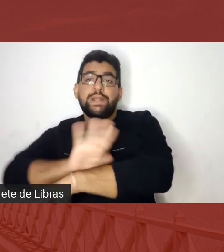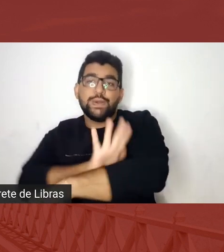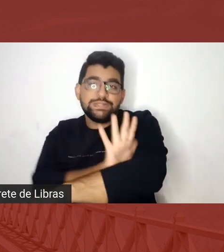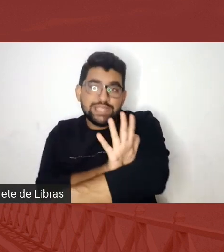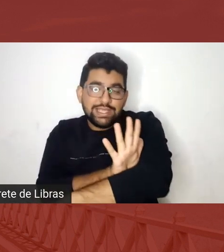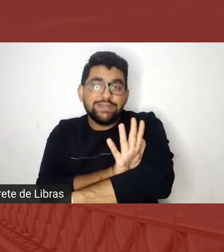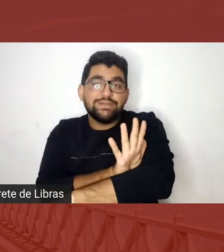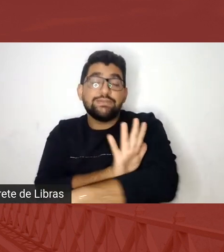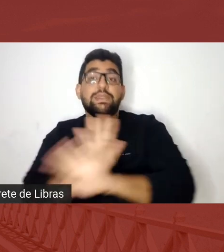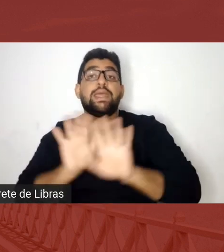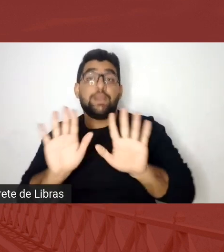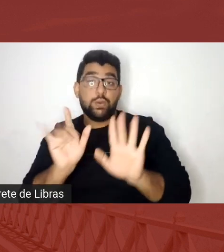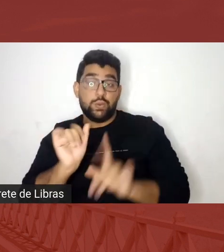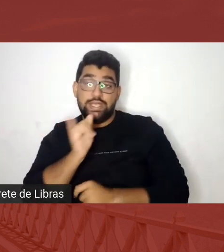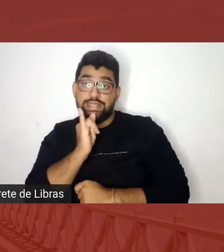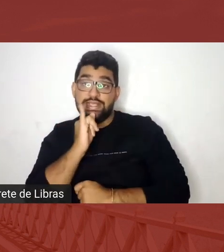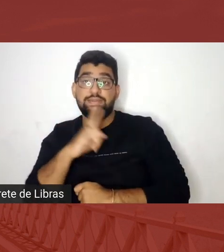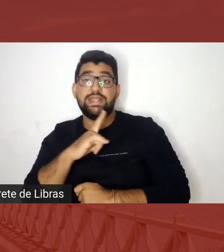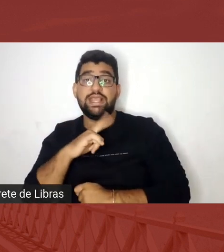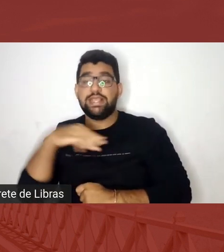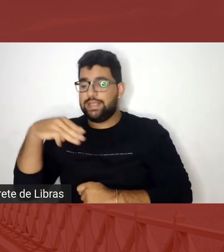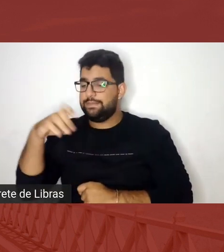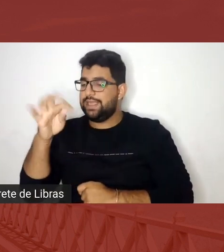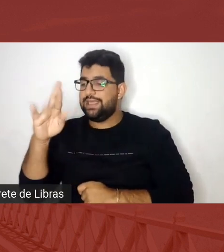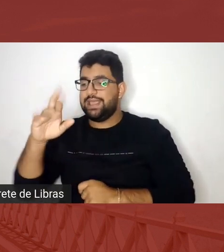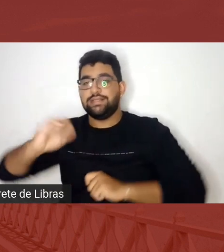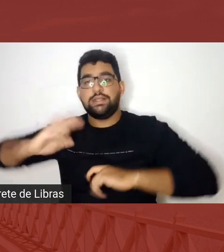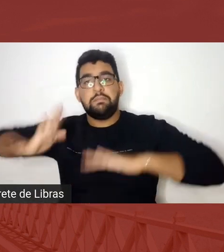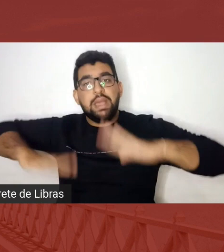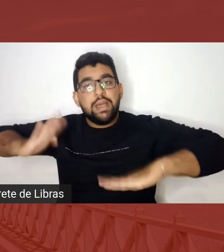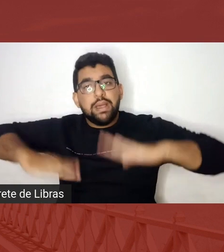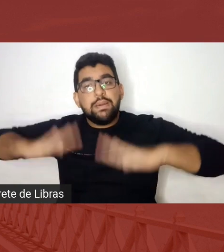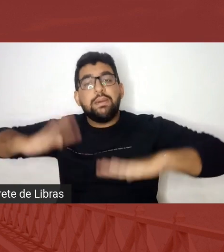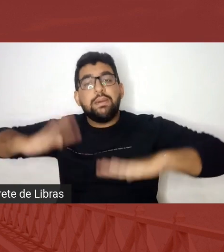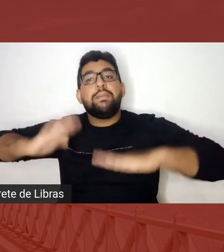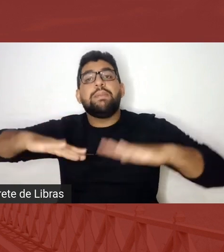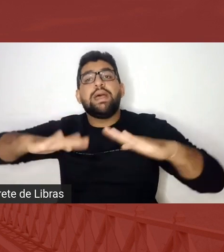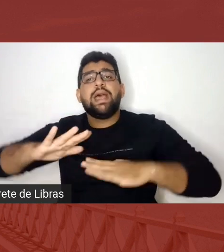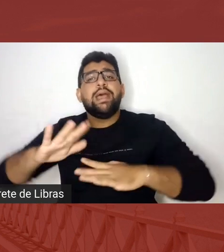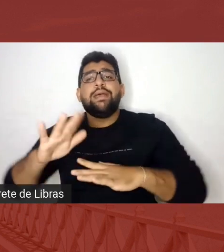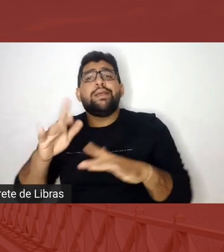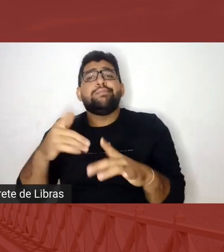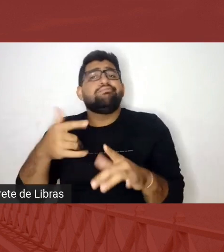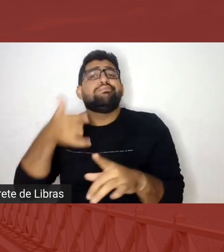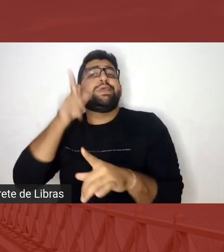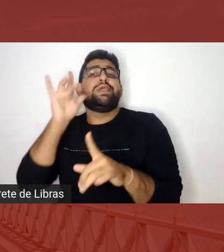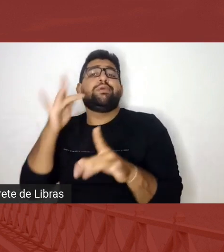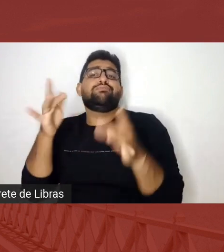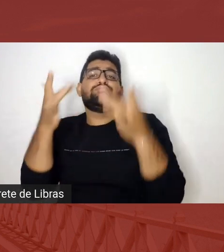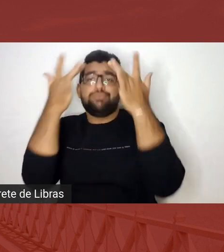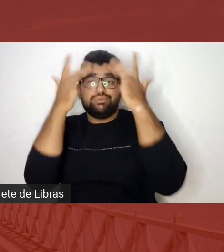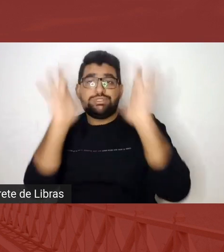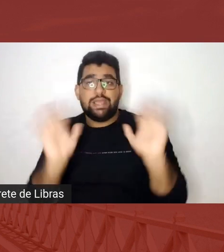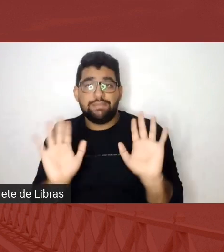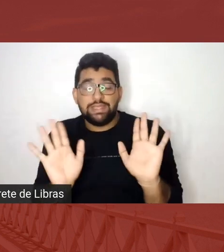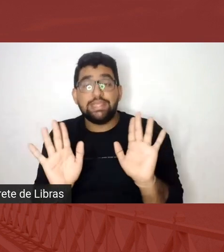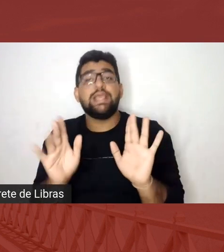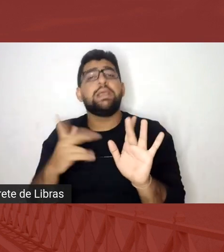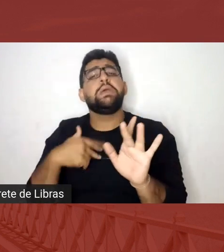por exemplo, até um mestre mesmo, um mestre meio de percussão, que eu tenho ele aí, eu não sabia, um dia falou, pô, eu conversando com ele, ele falando, pô,